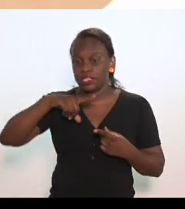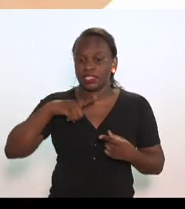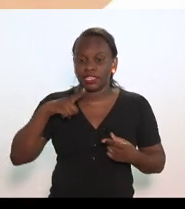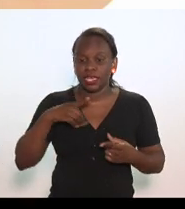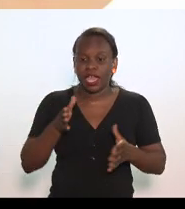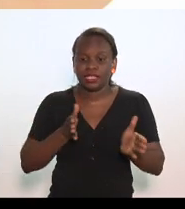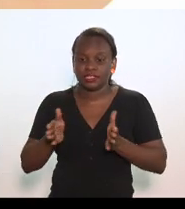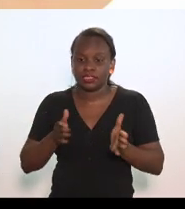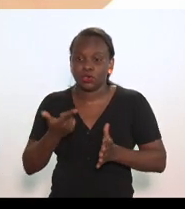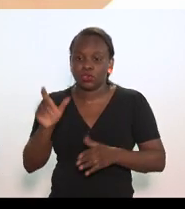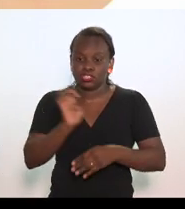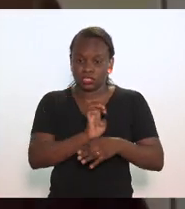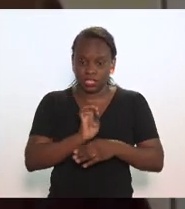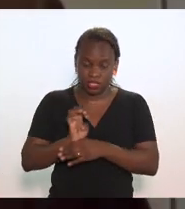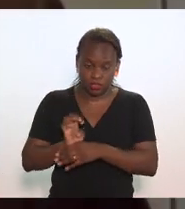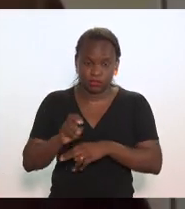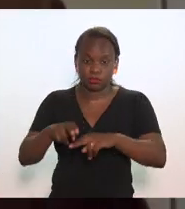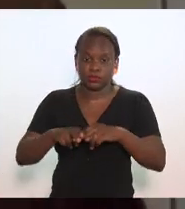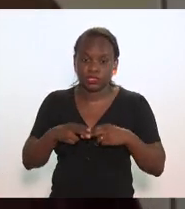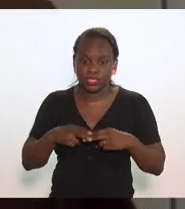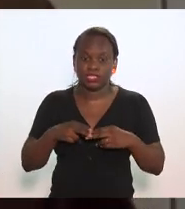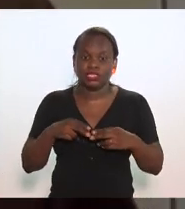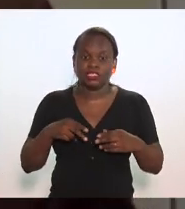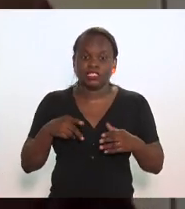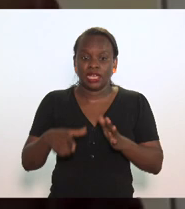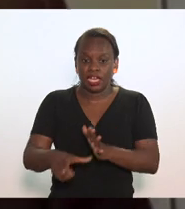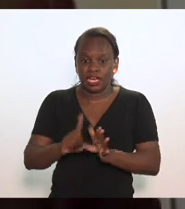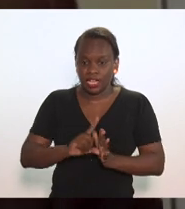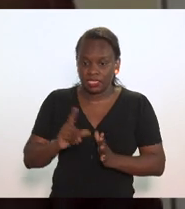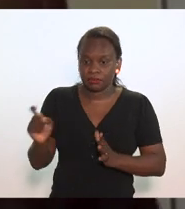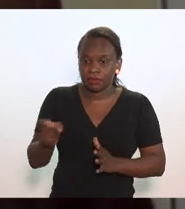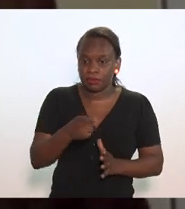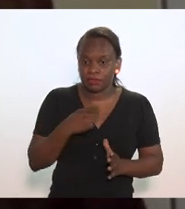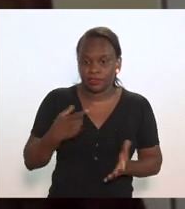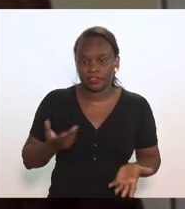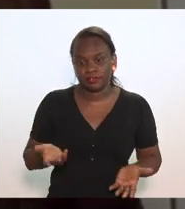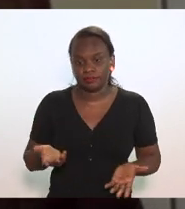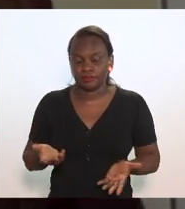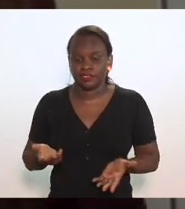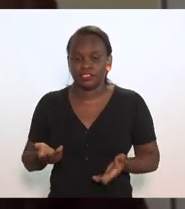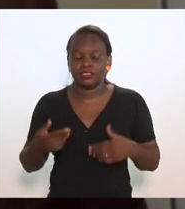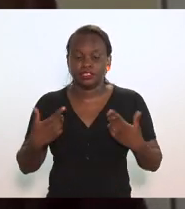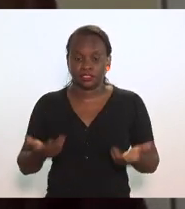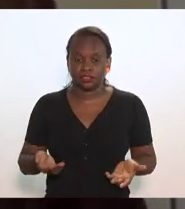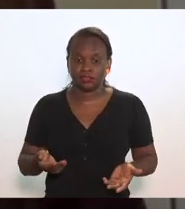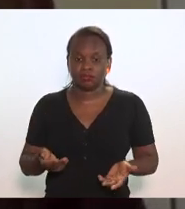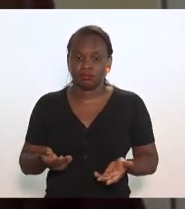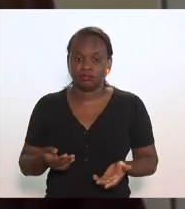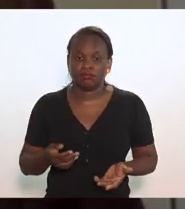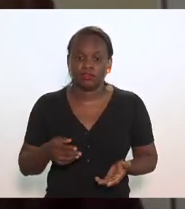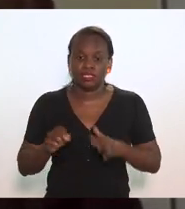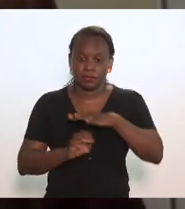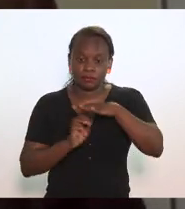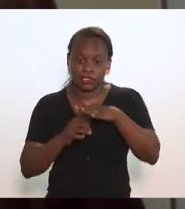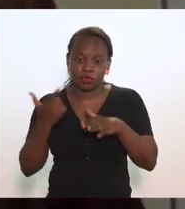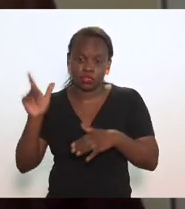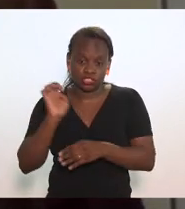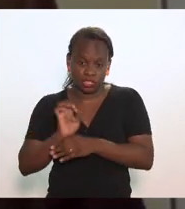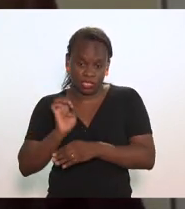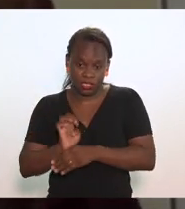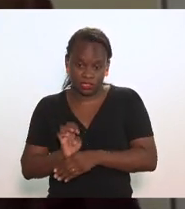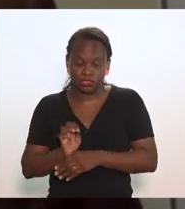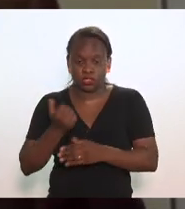no acesso a outros estados em razão do mecanismo de antecipação tributária. Então, quando uma empresa de outro estado